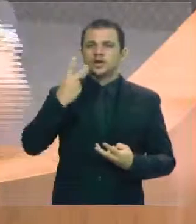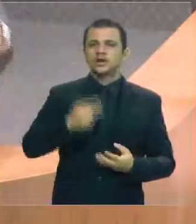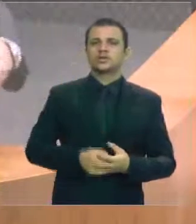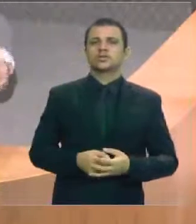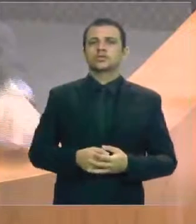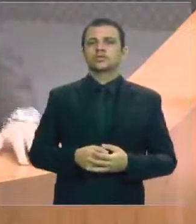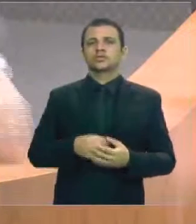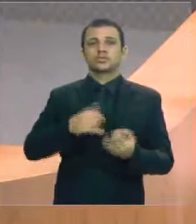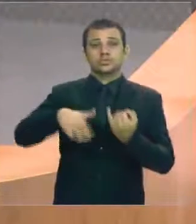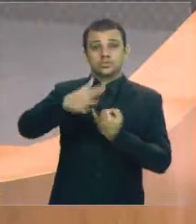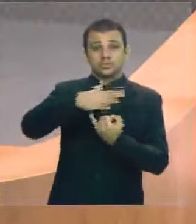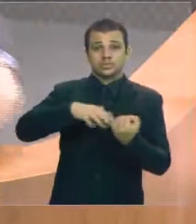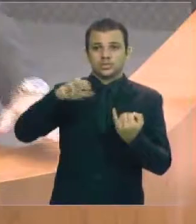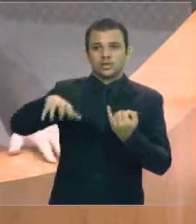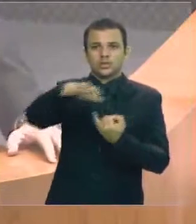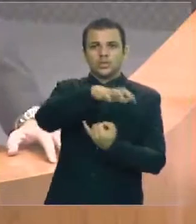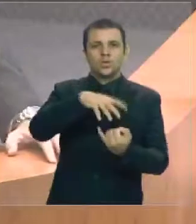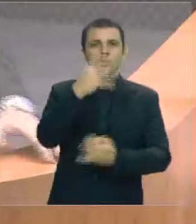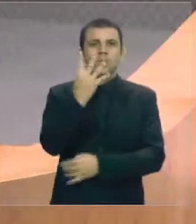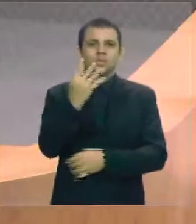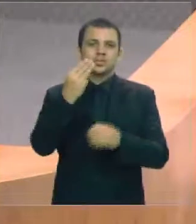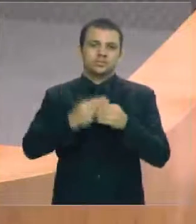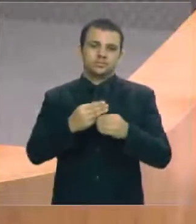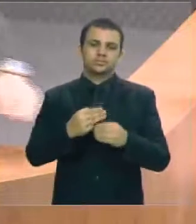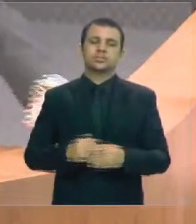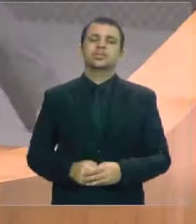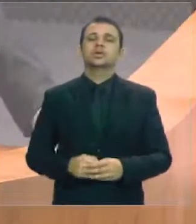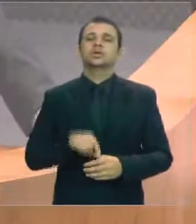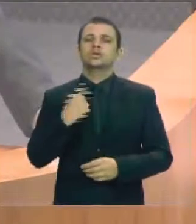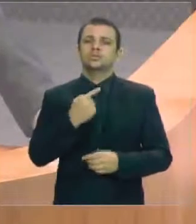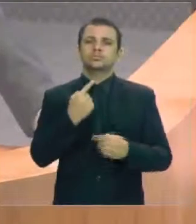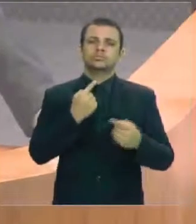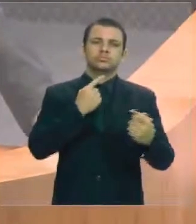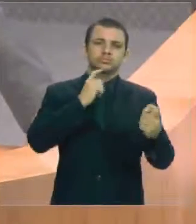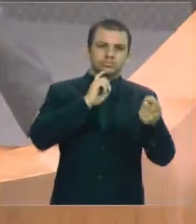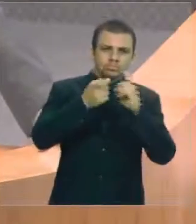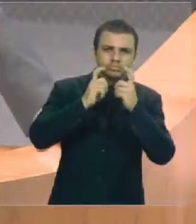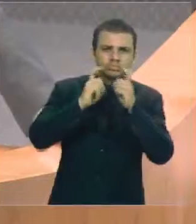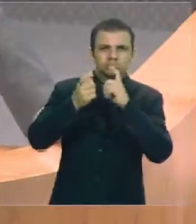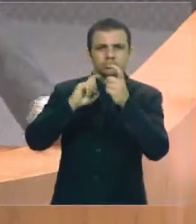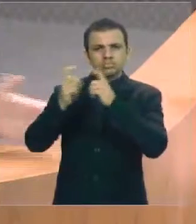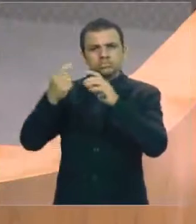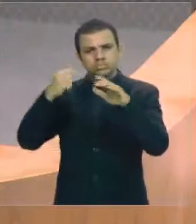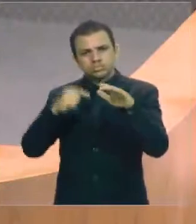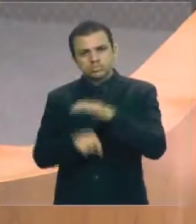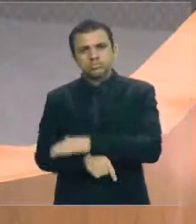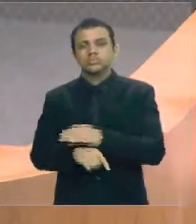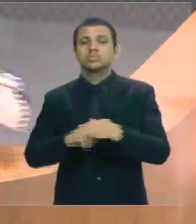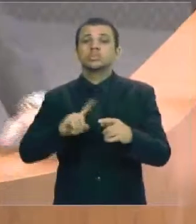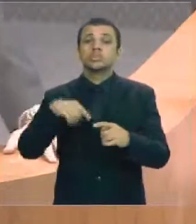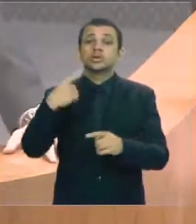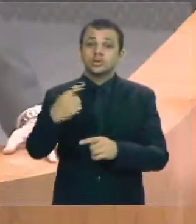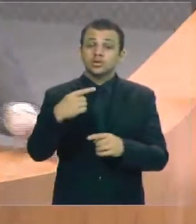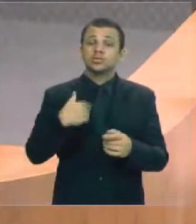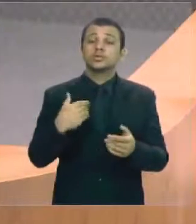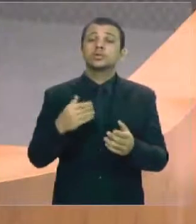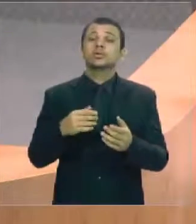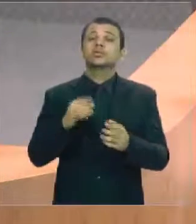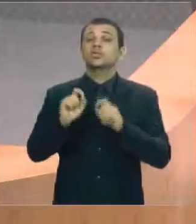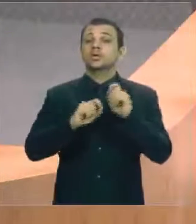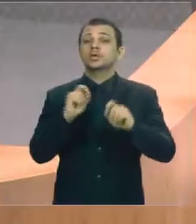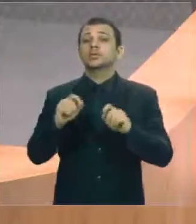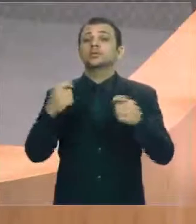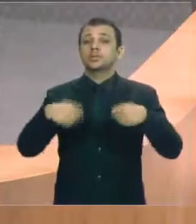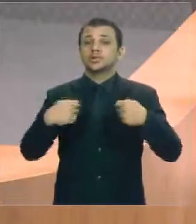E discutimos, aprofundamos essa discussão e deixamos como encaminhamento reuniões